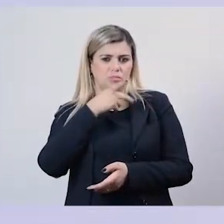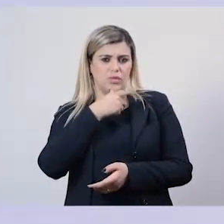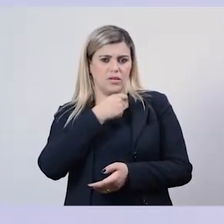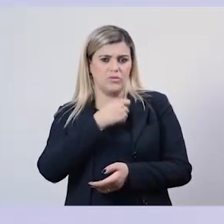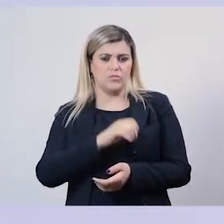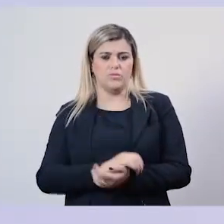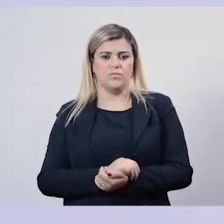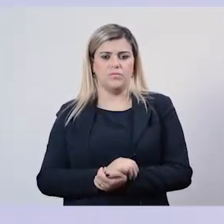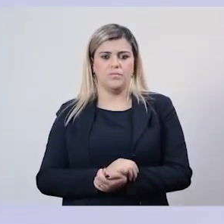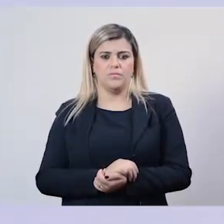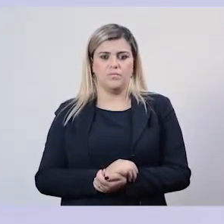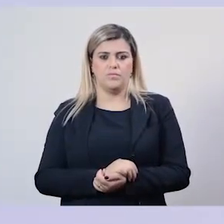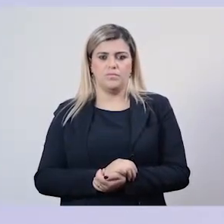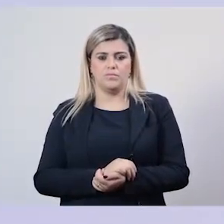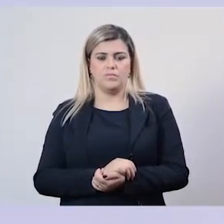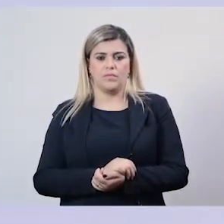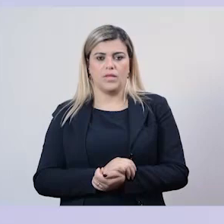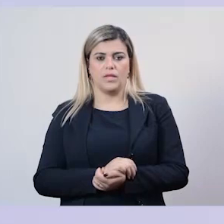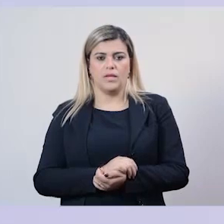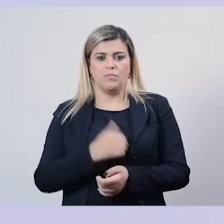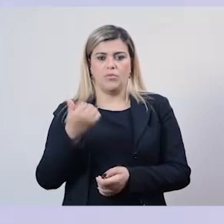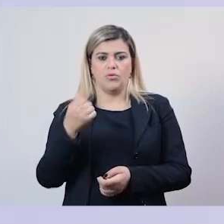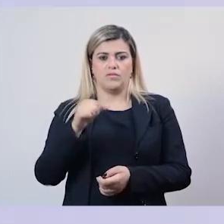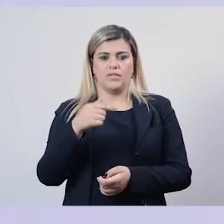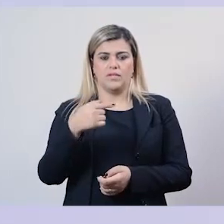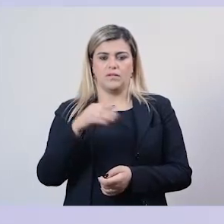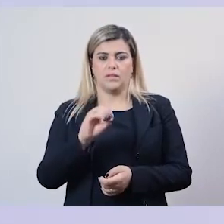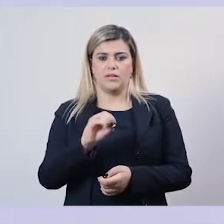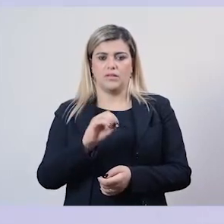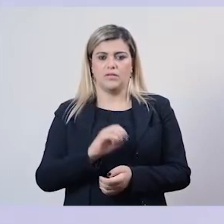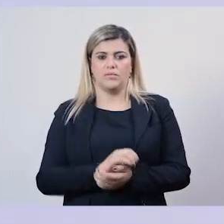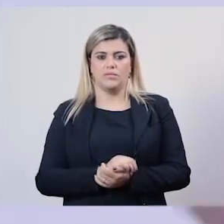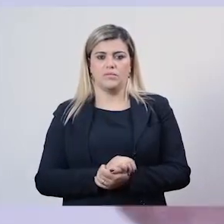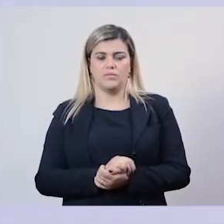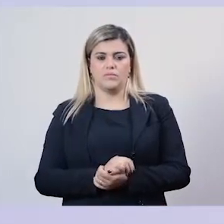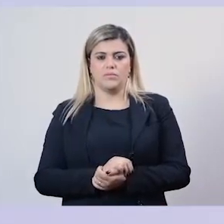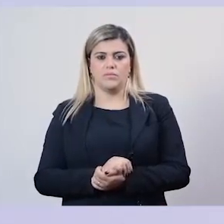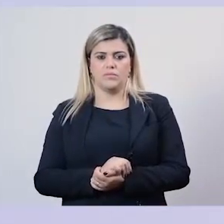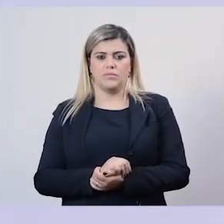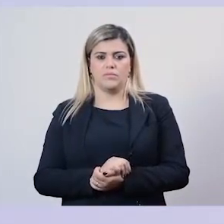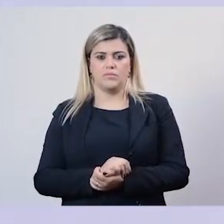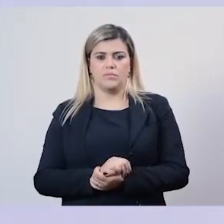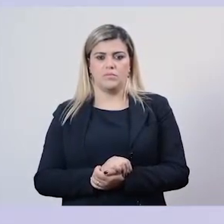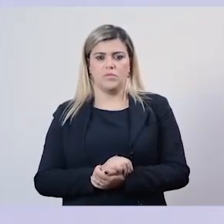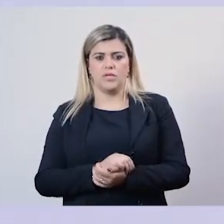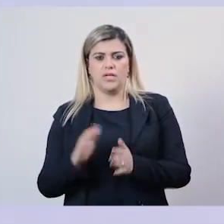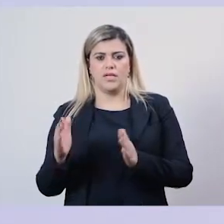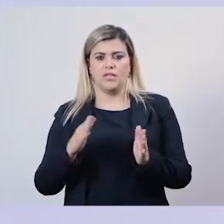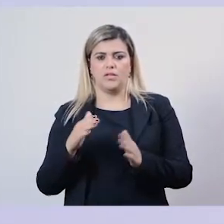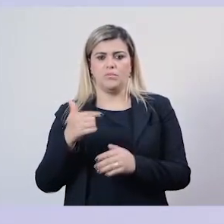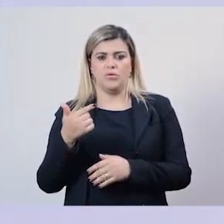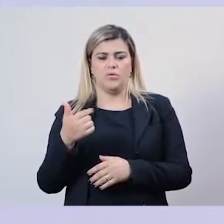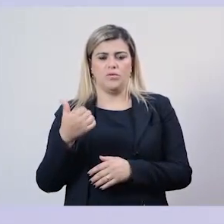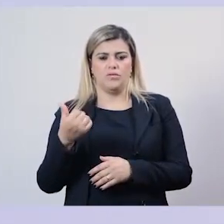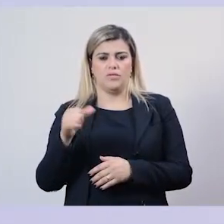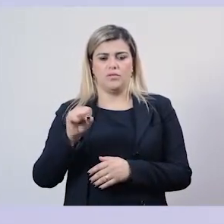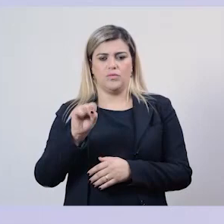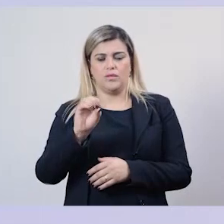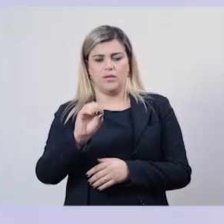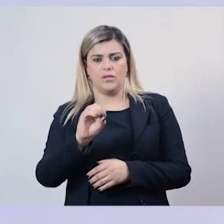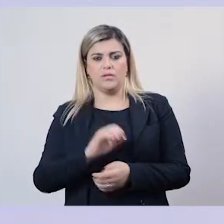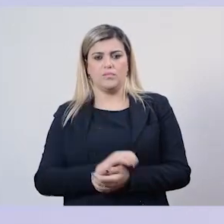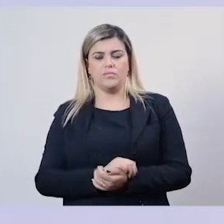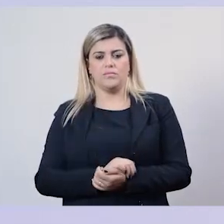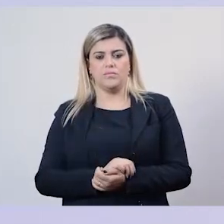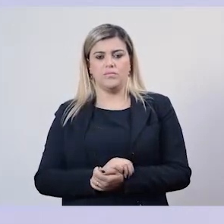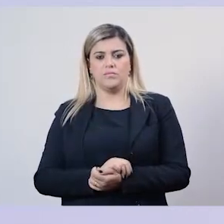destacar ali nos anos 70, entre 70 e 80, nessa década, duas resoluções